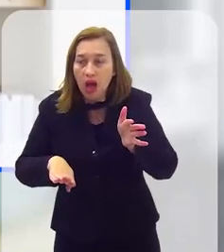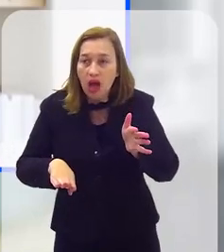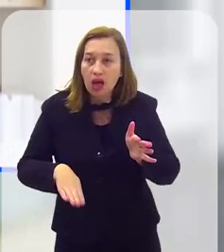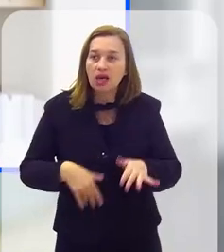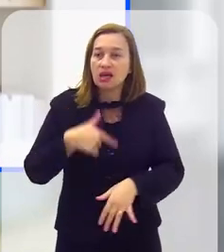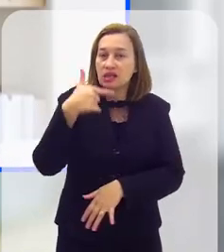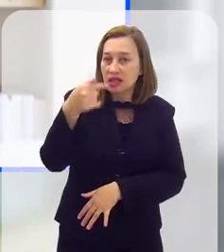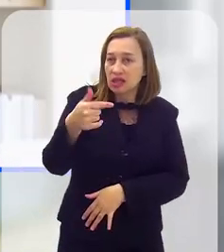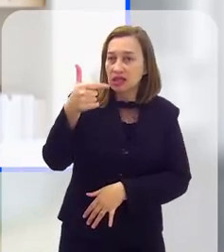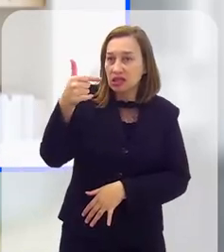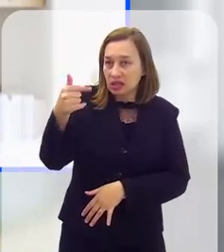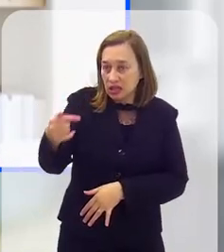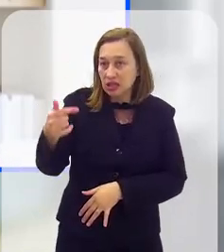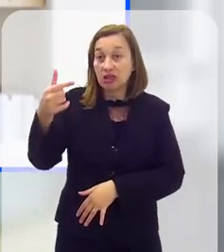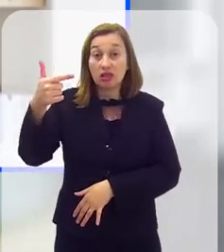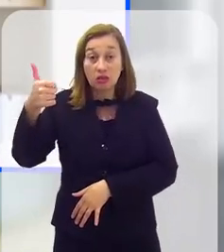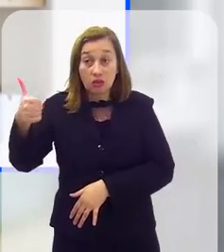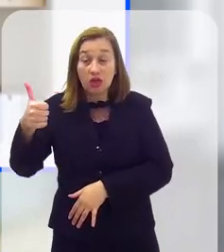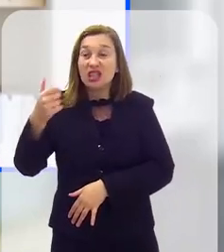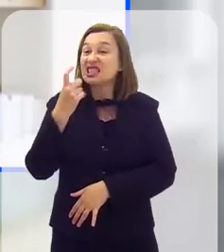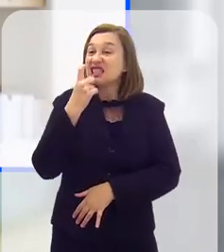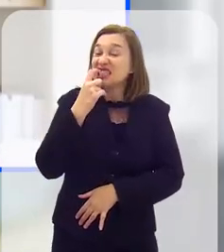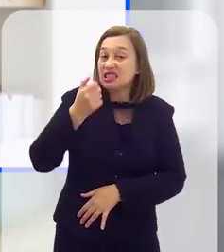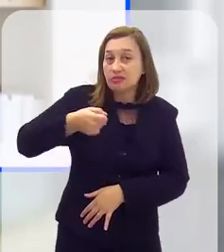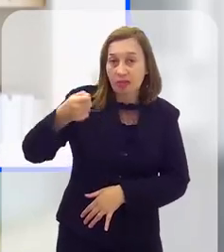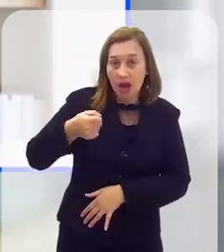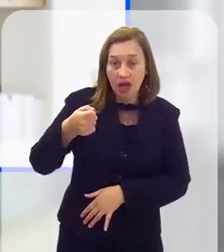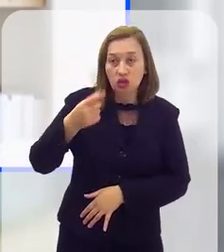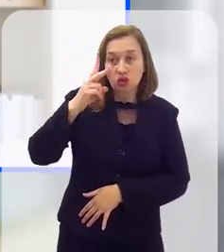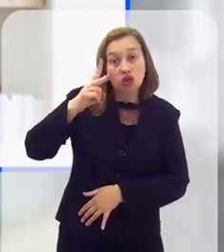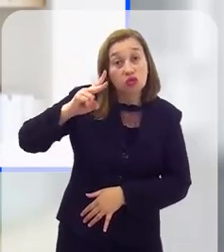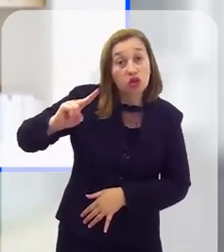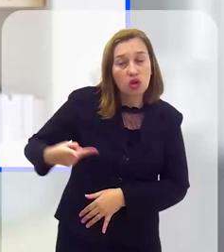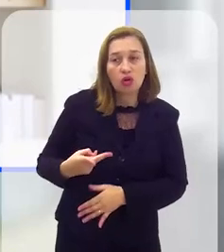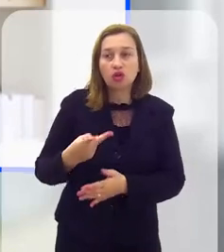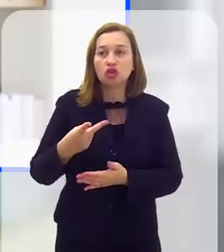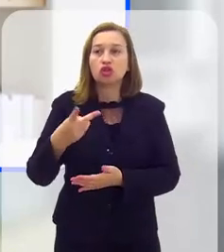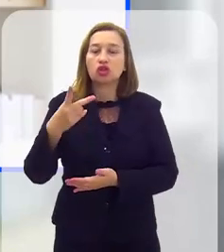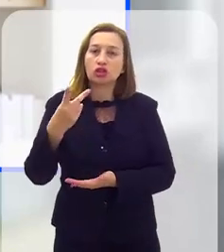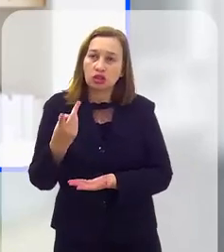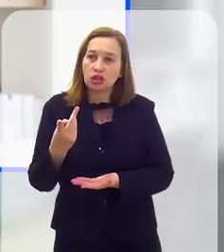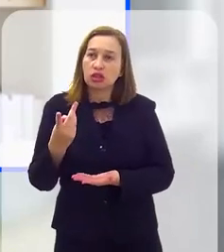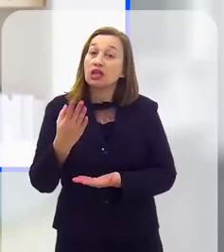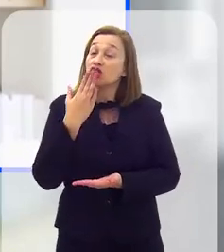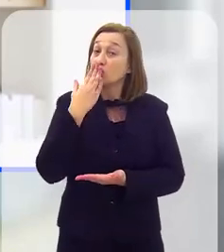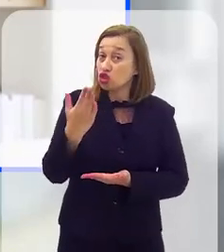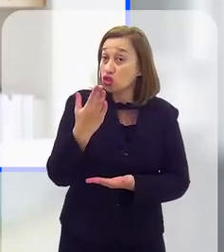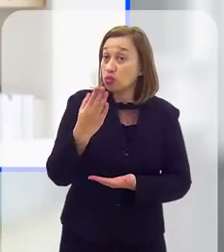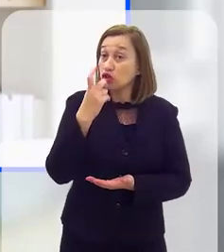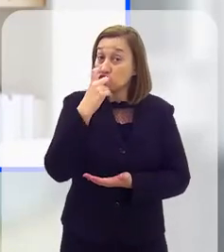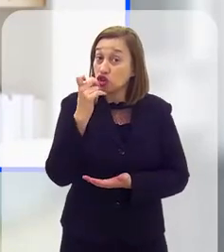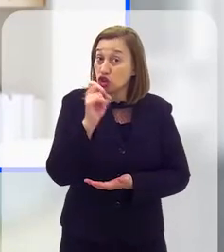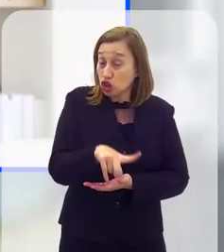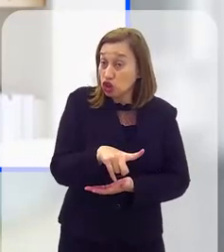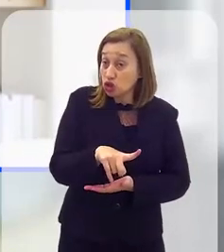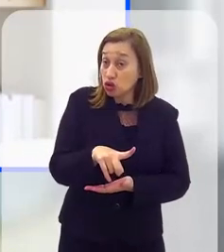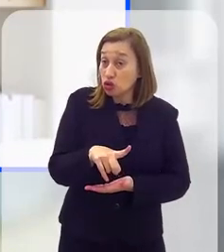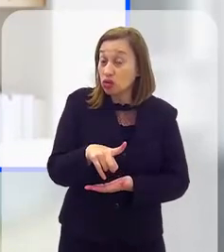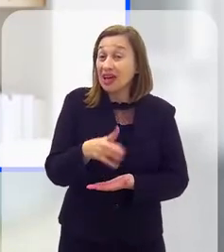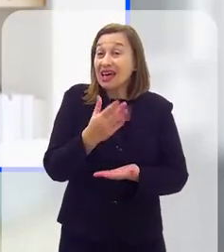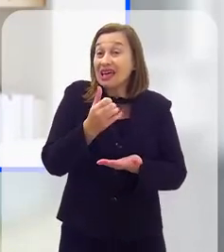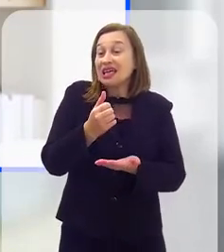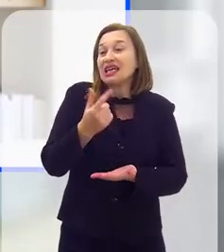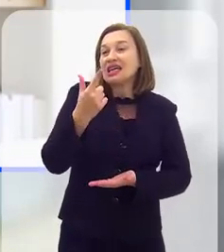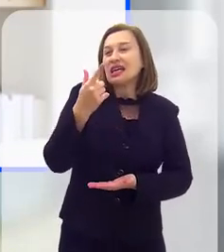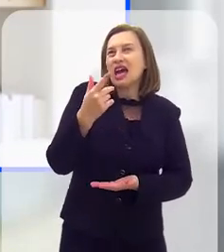cerca de 171 trilhões de partículas de plástico. São 2 milhões e 300 mil toneladas desse tipo de resíduo, que